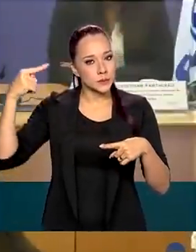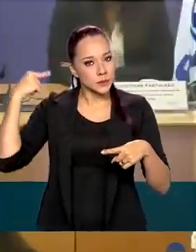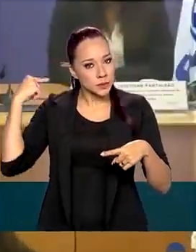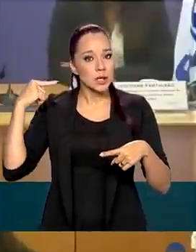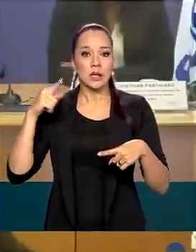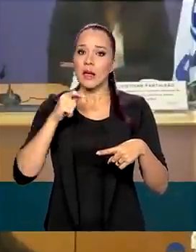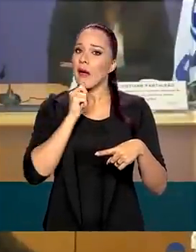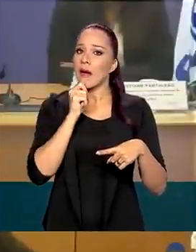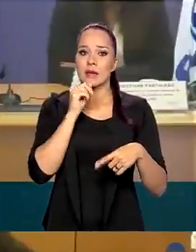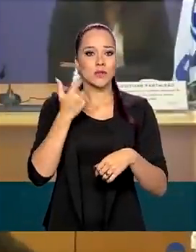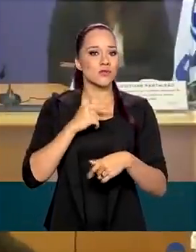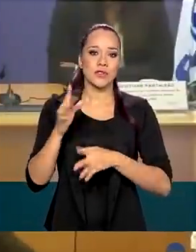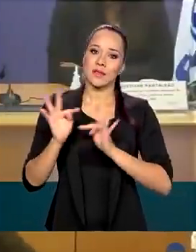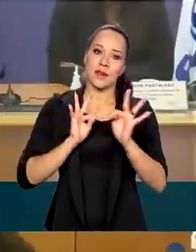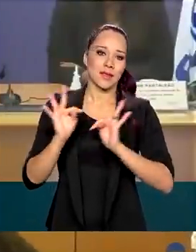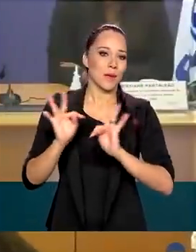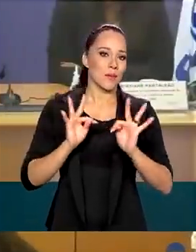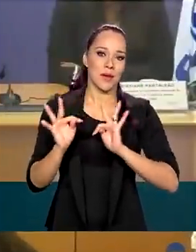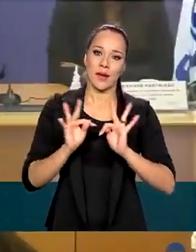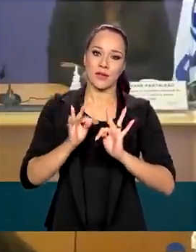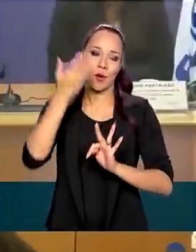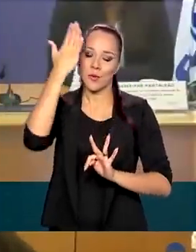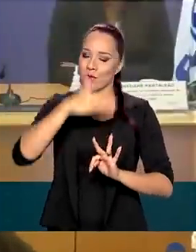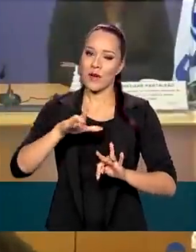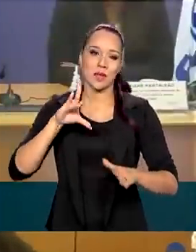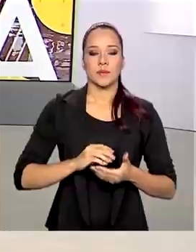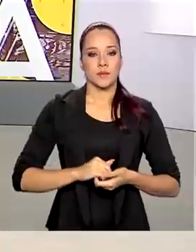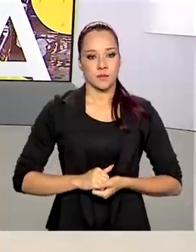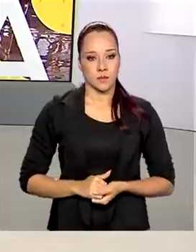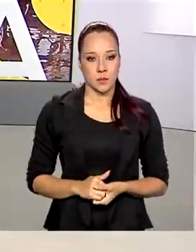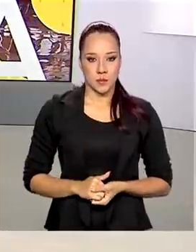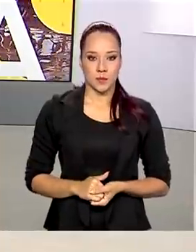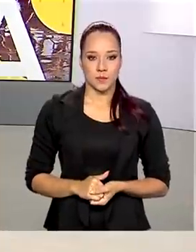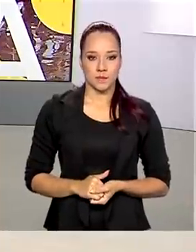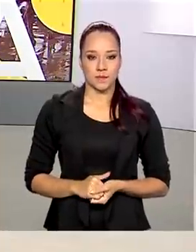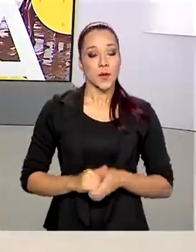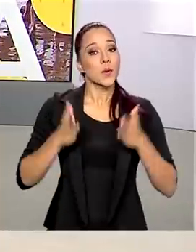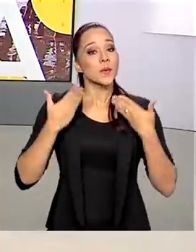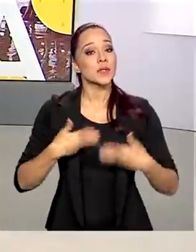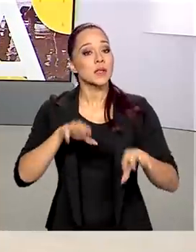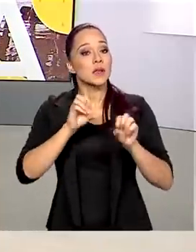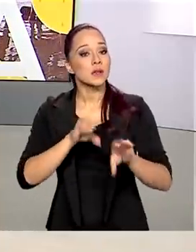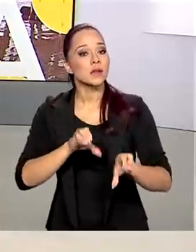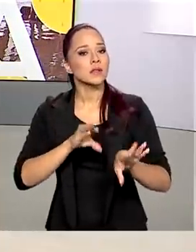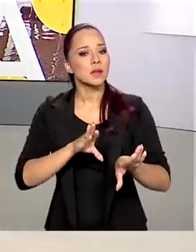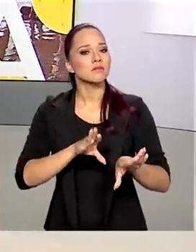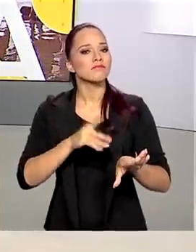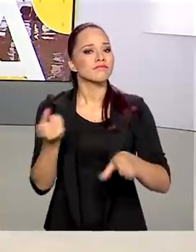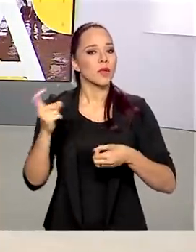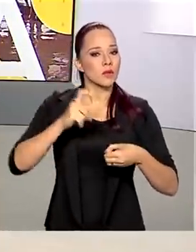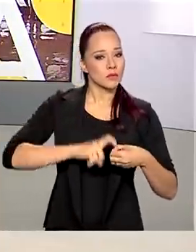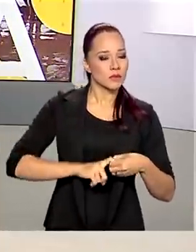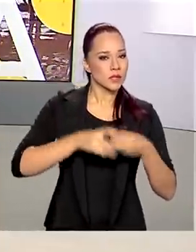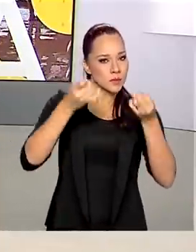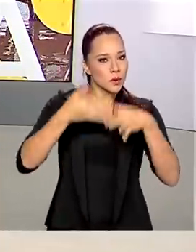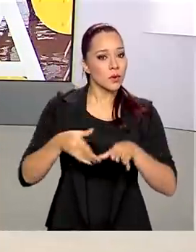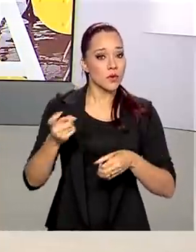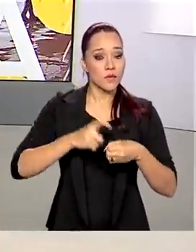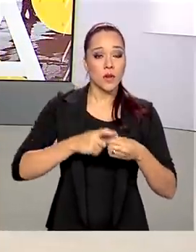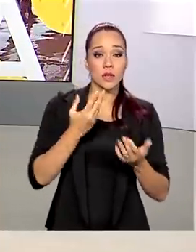em que nós ainda não tínhamos um tratamento comprovado para a HIV AIDS. O Ministério da Educação determinou o retorno das aulas